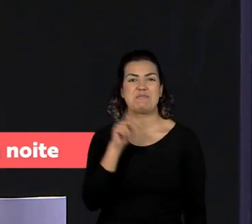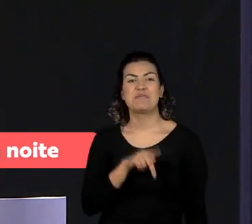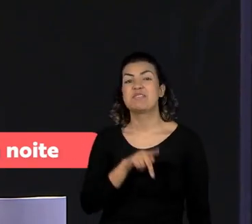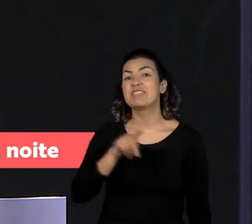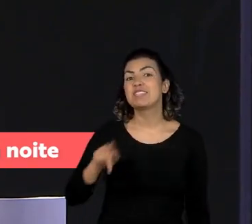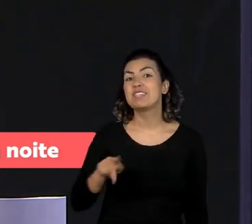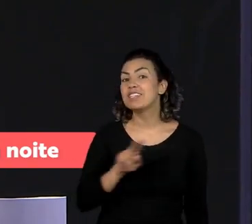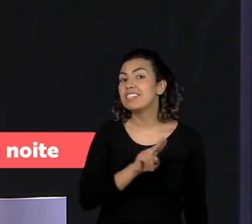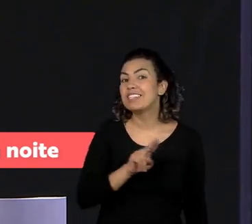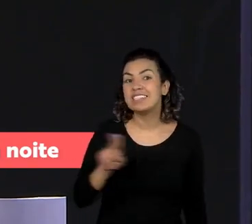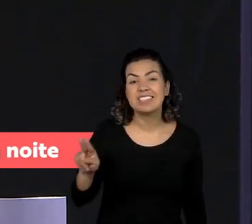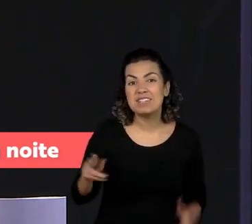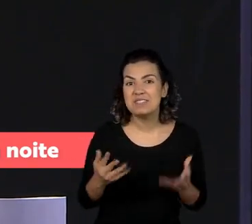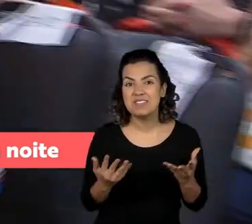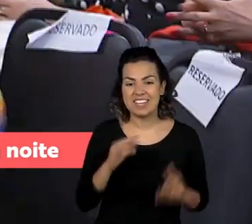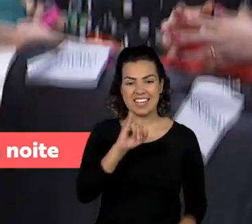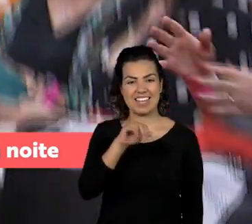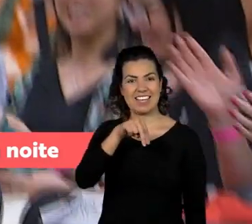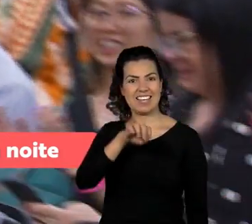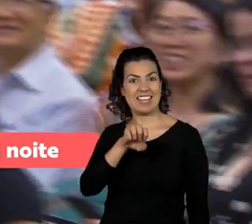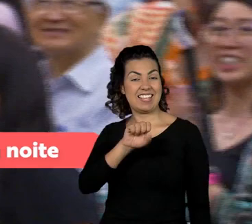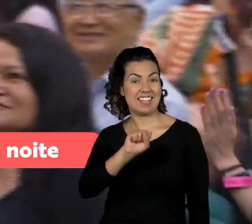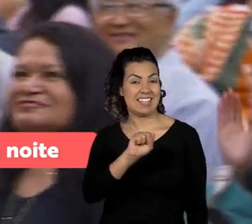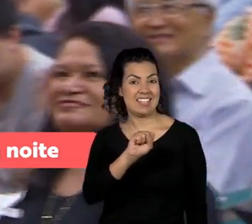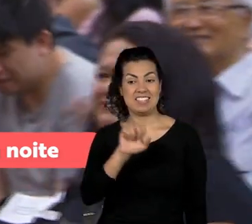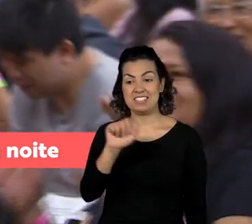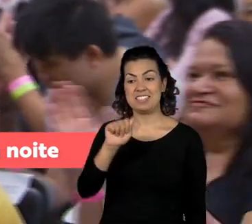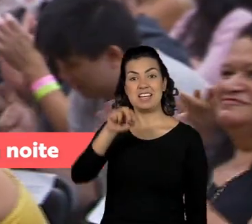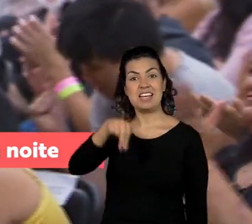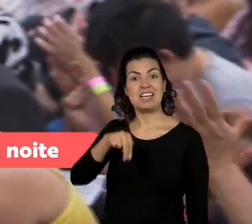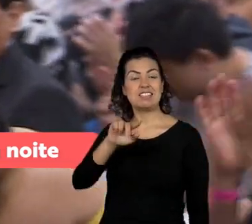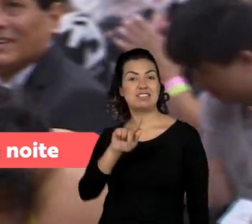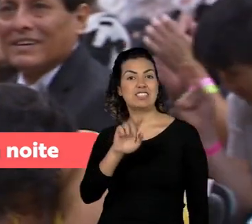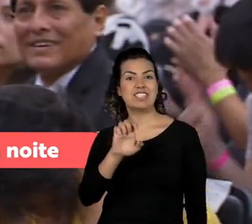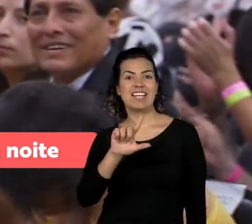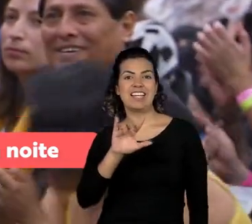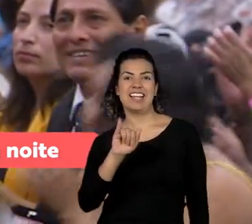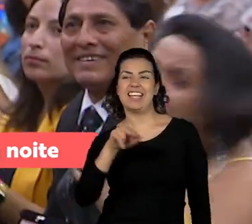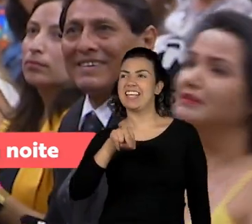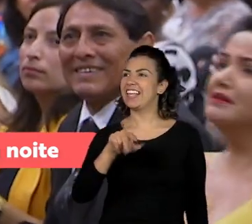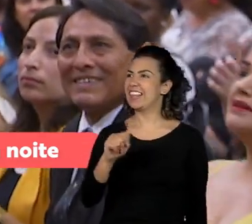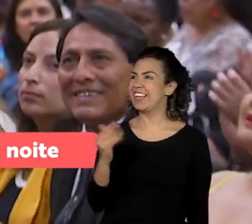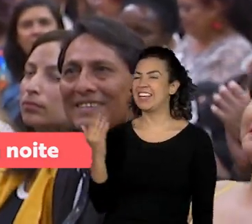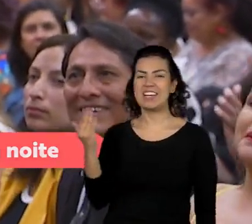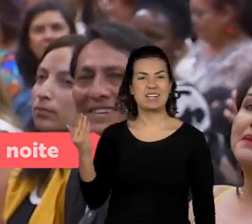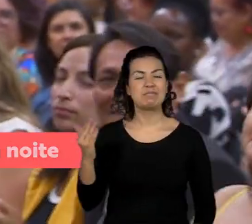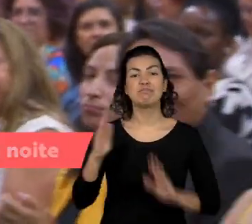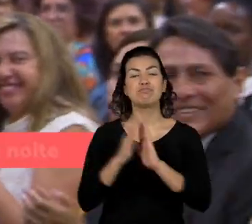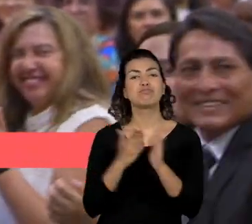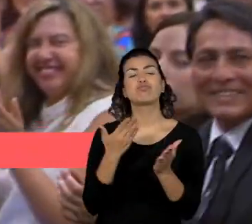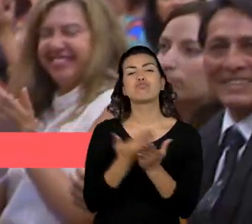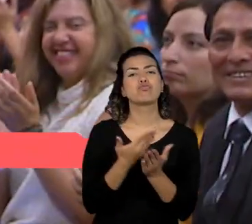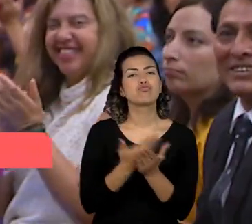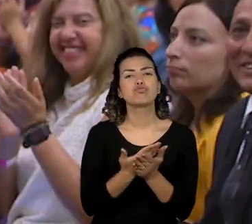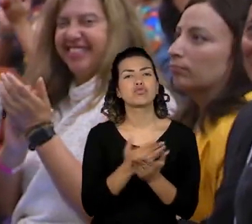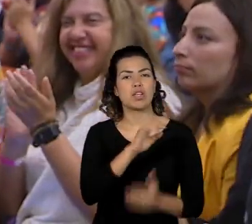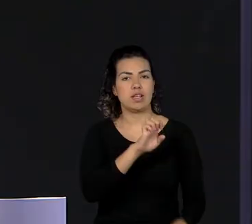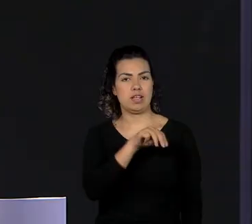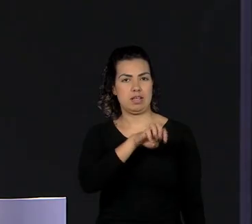Inês Angelina da Fonseca, da EMEI Dom Pedro I,